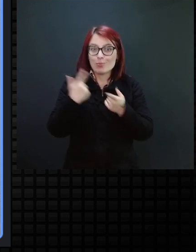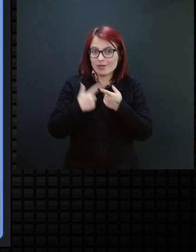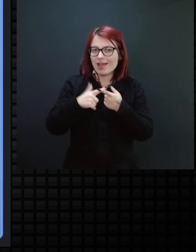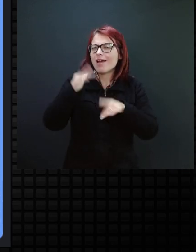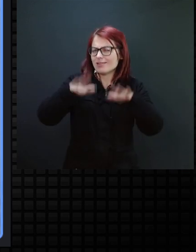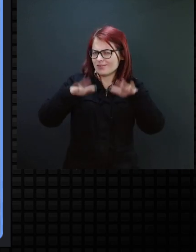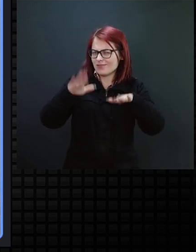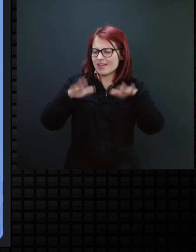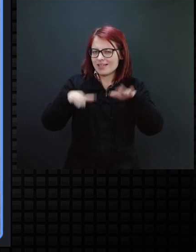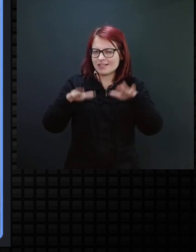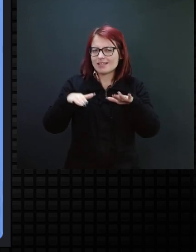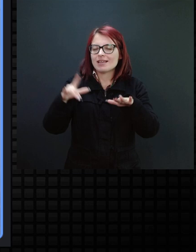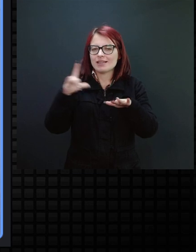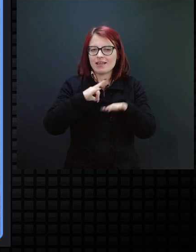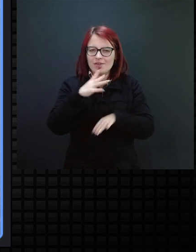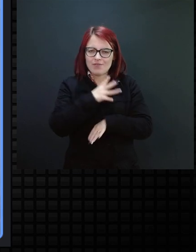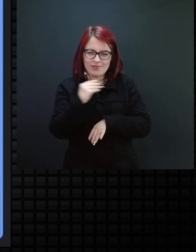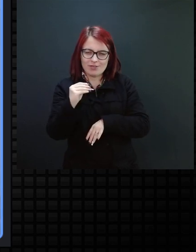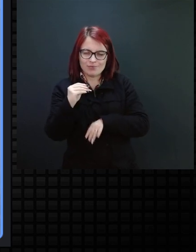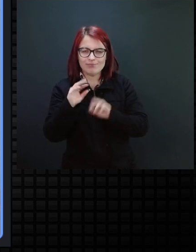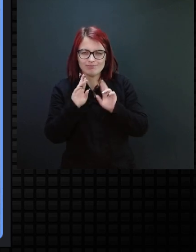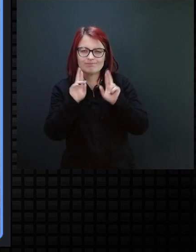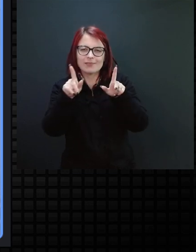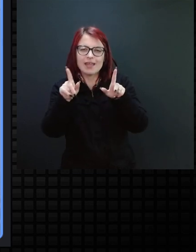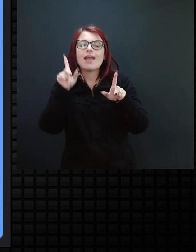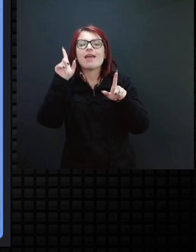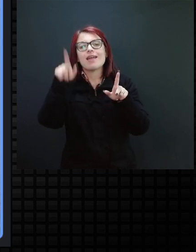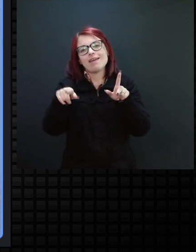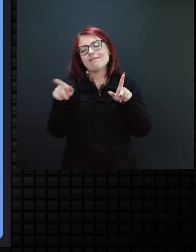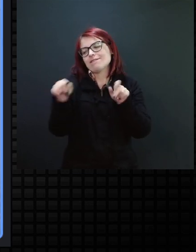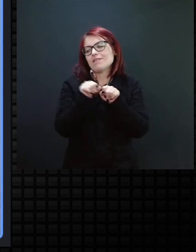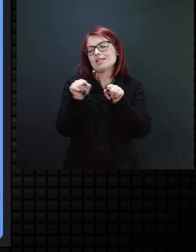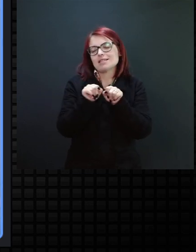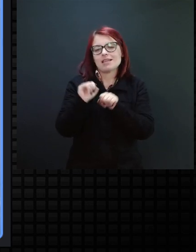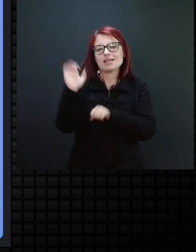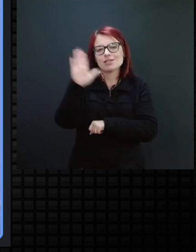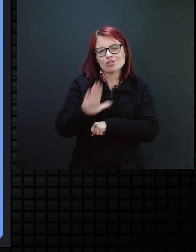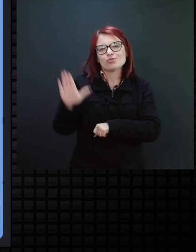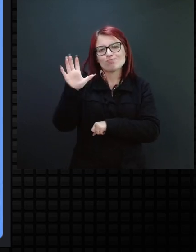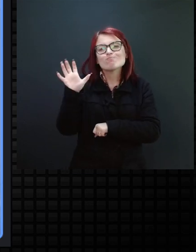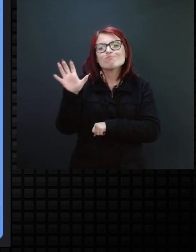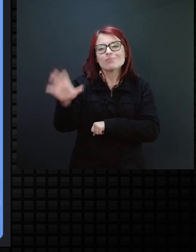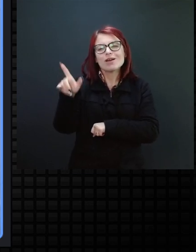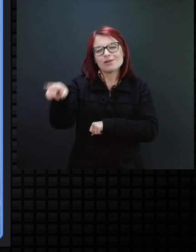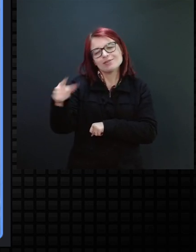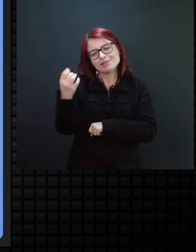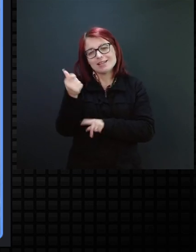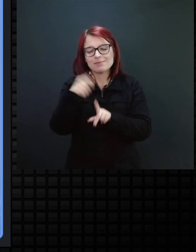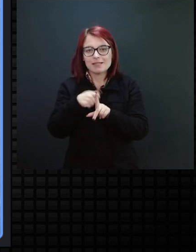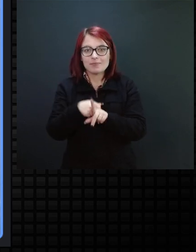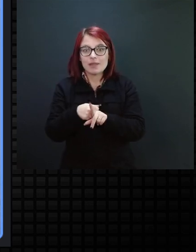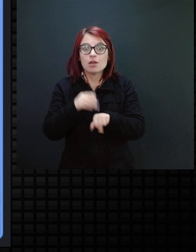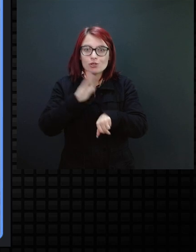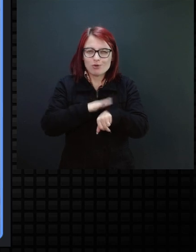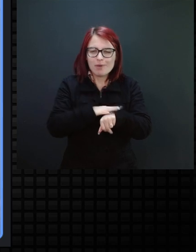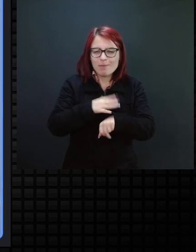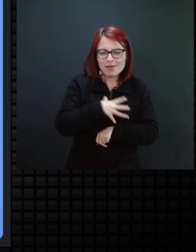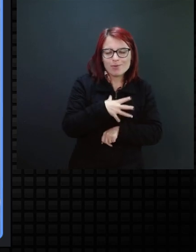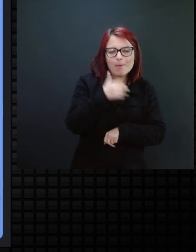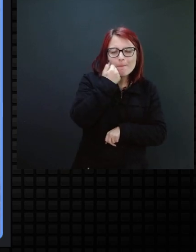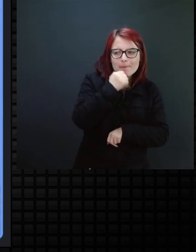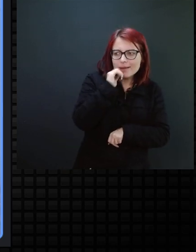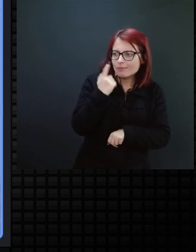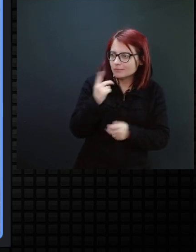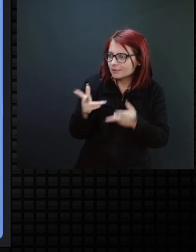isso pode ser tão normal o seu filho fazer isso com seis meses, e a conquista de uma mãe, quando o seu filhinho fez